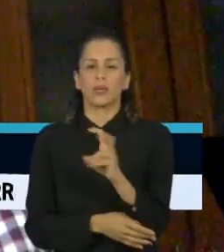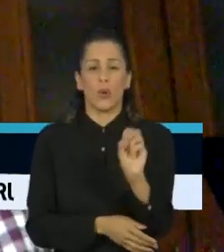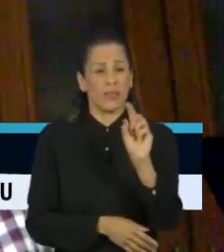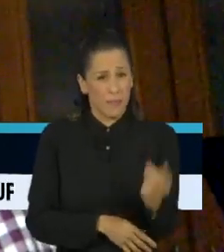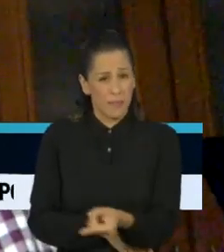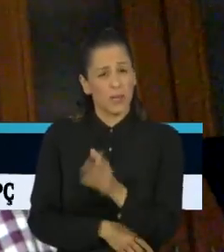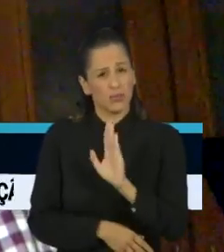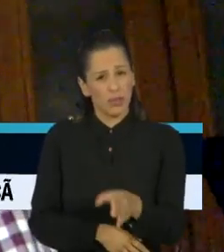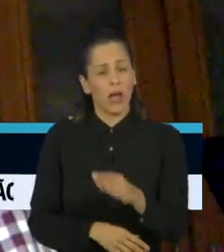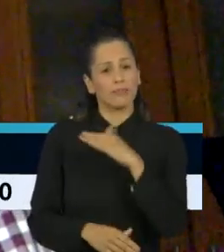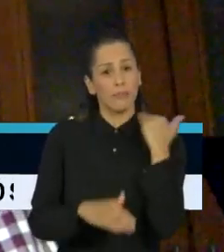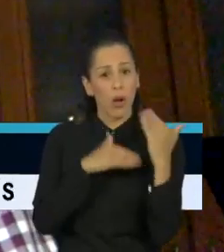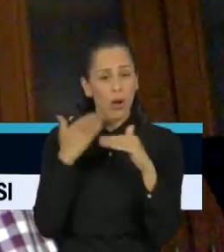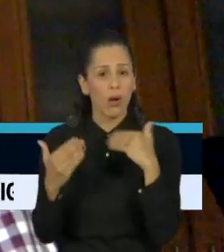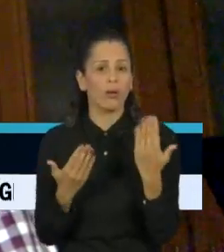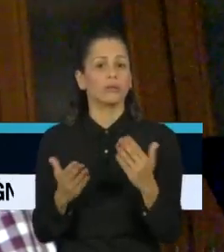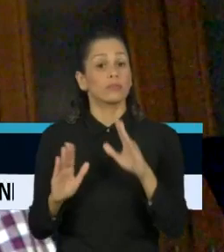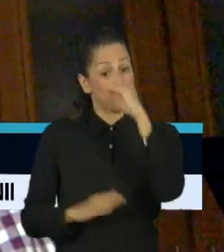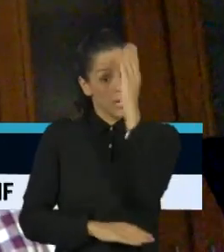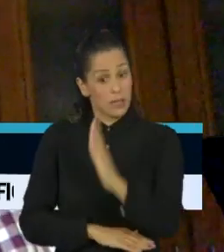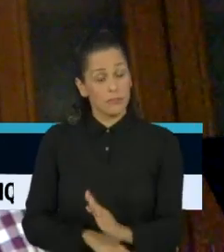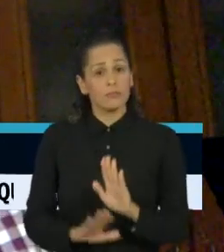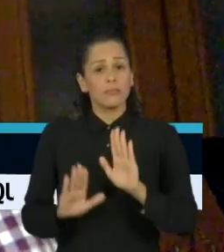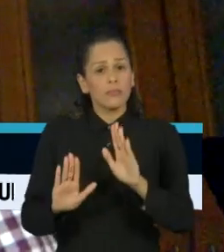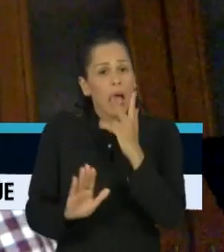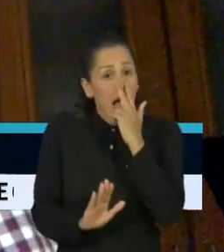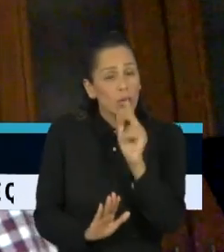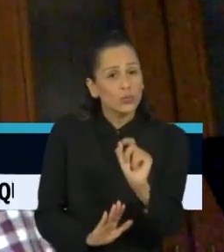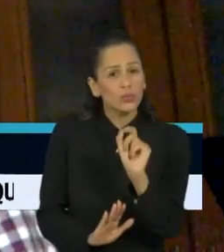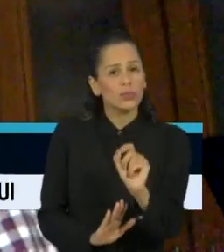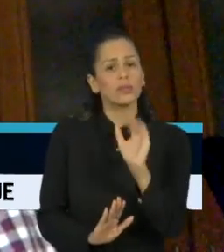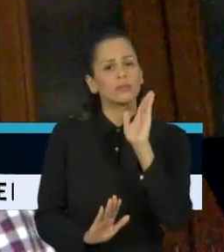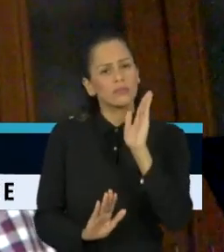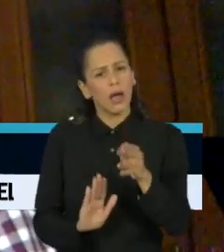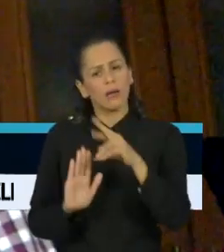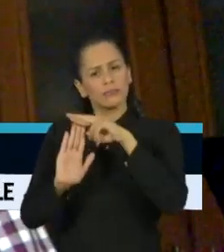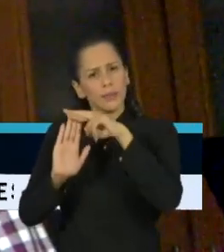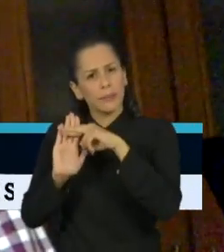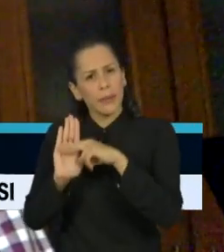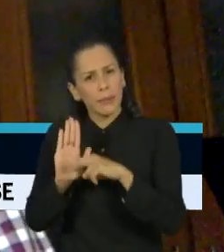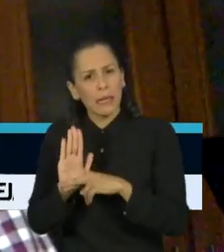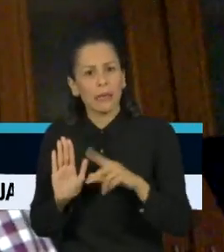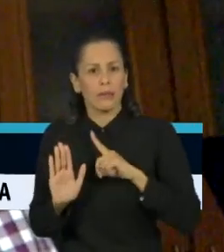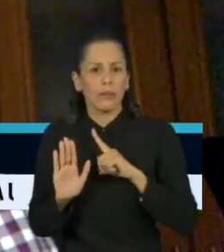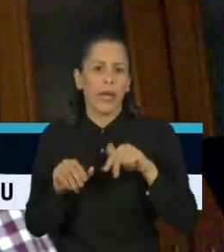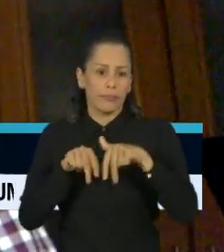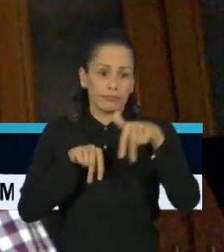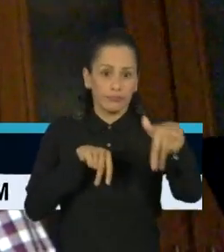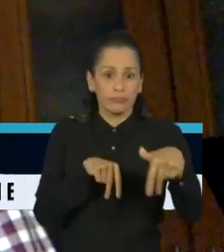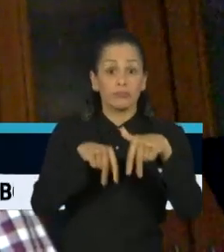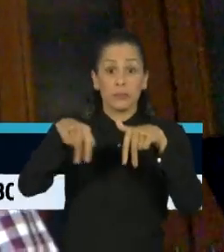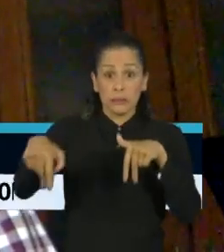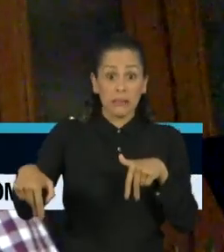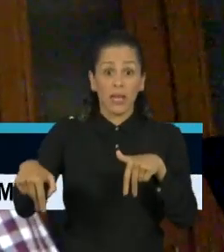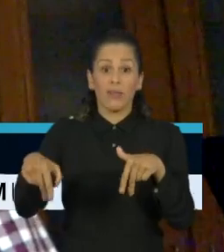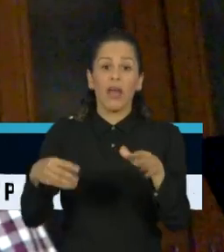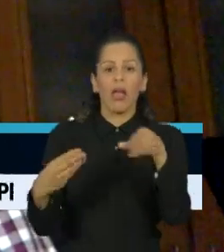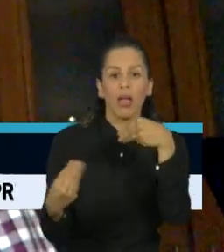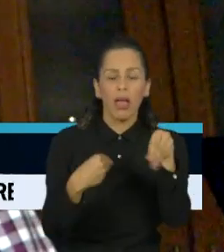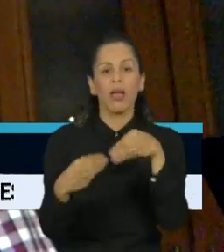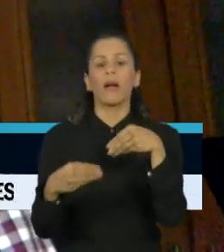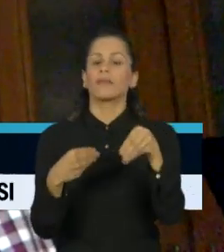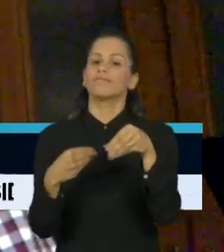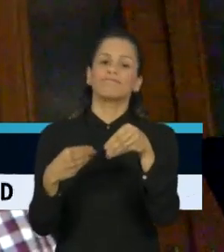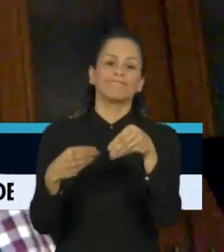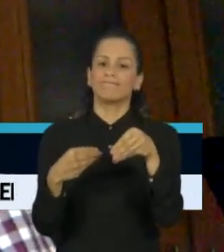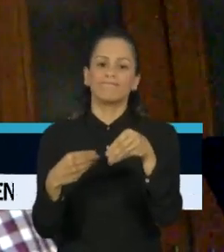Brasil. E eu acho que, se as medidas de distanciamento sociais forem relaxadas, a tendência é